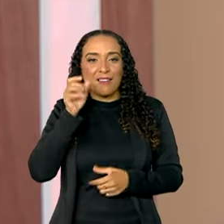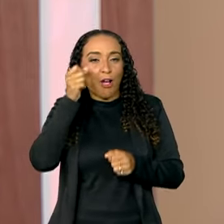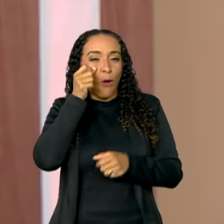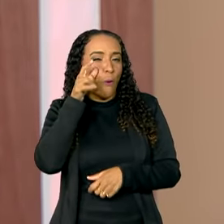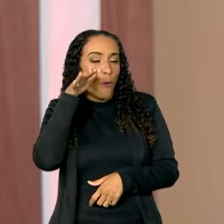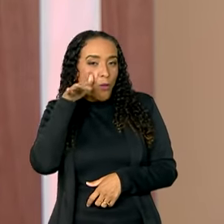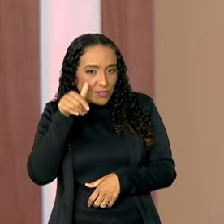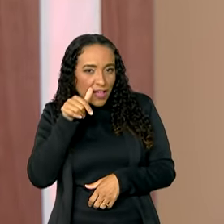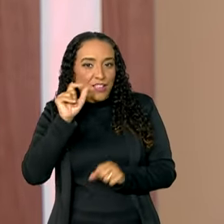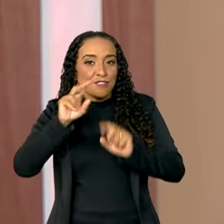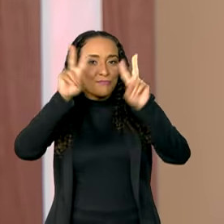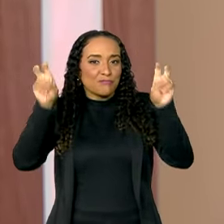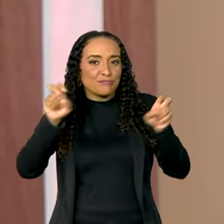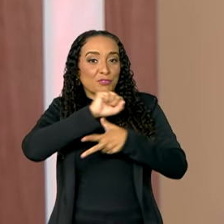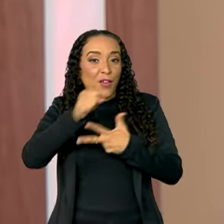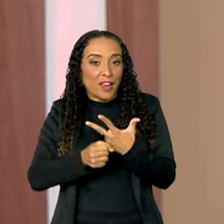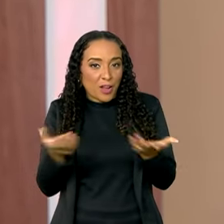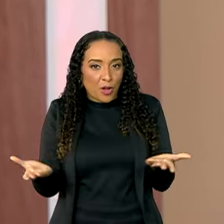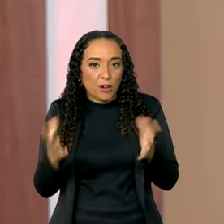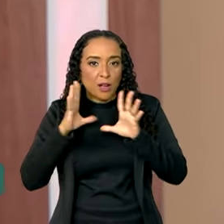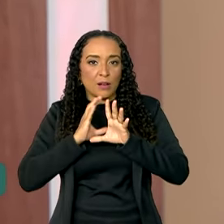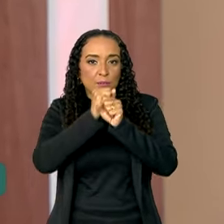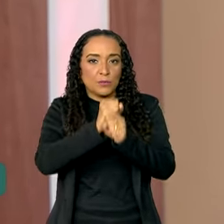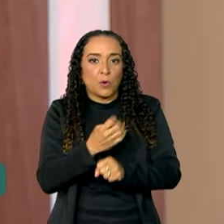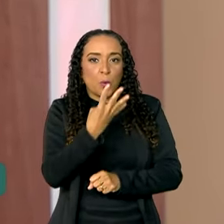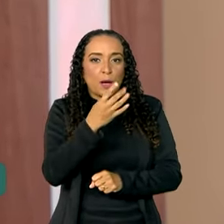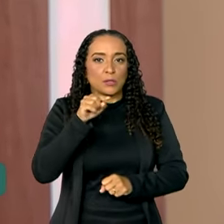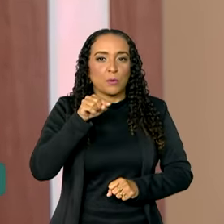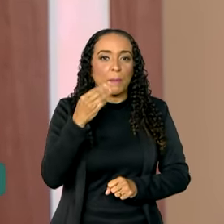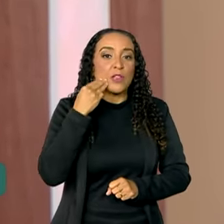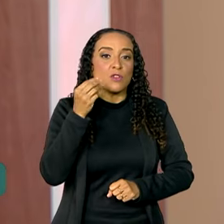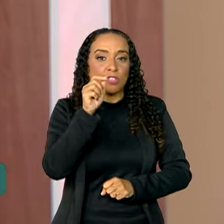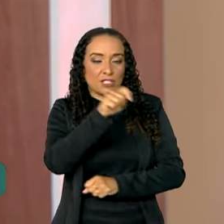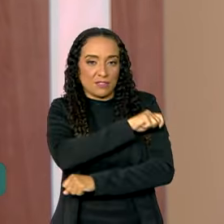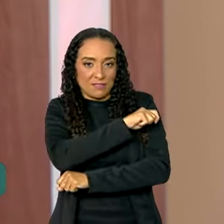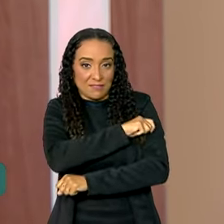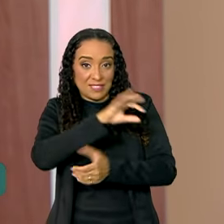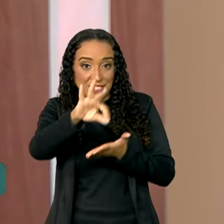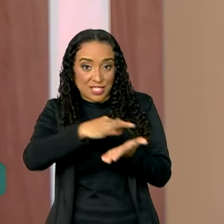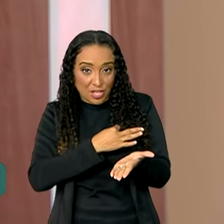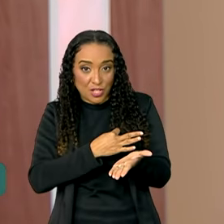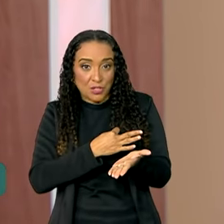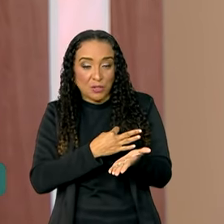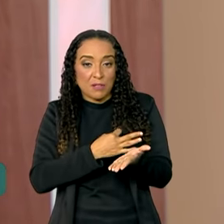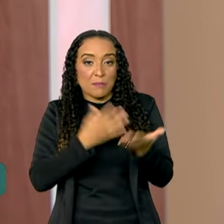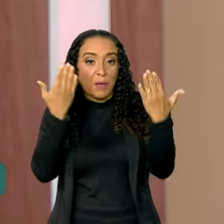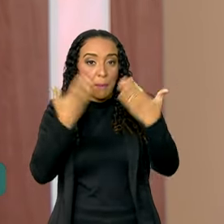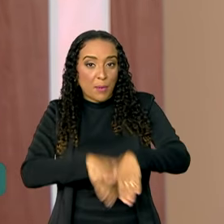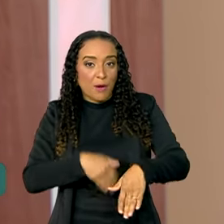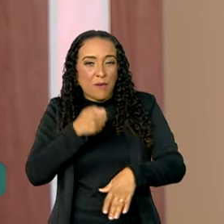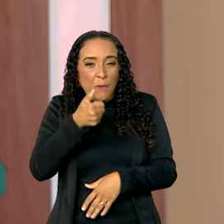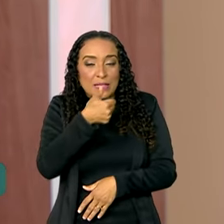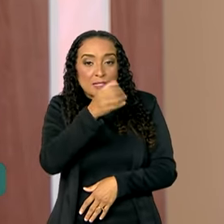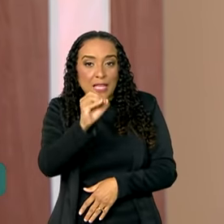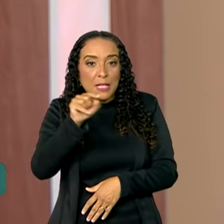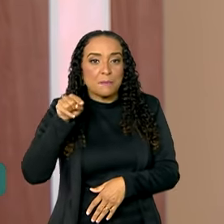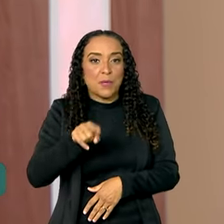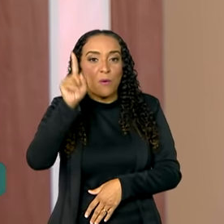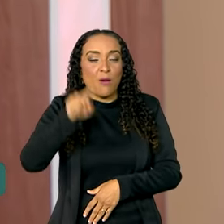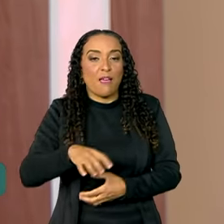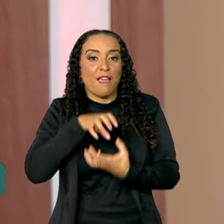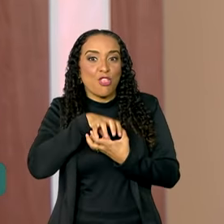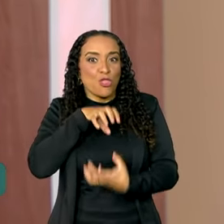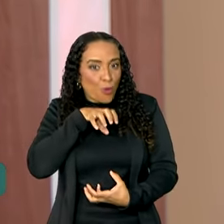curiosidade sobre o Enem deste ano. Do total de mais de 4 milhões de candidatos inscritos para as provas, quase 10 mil são